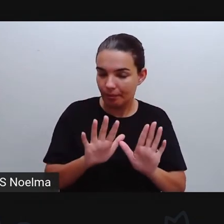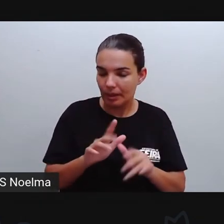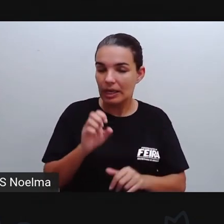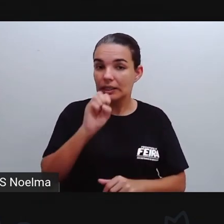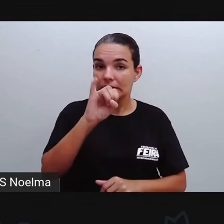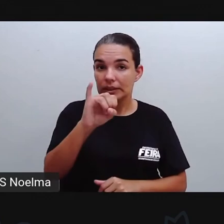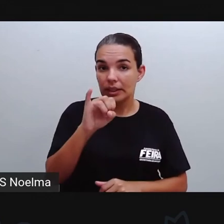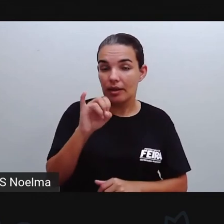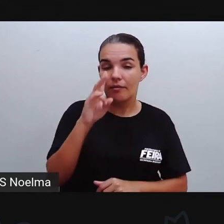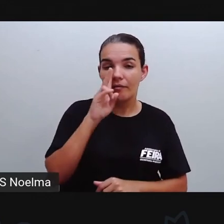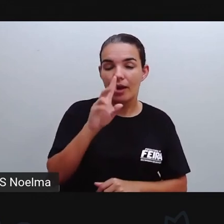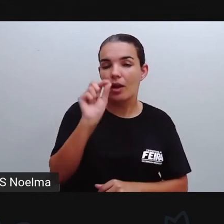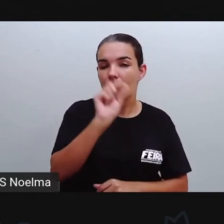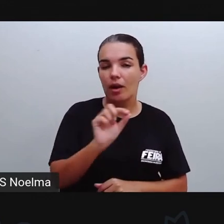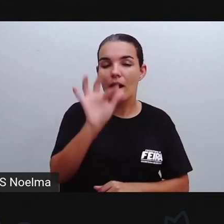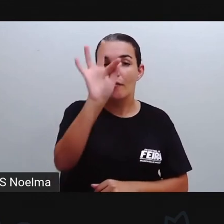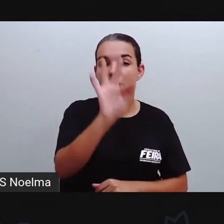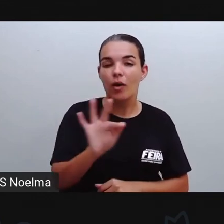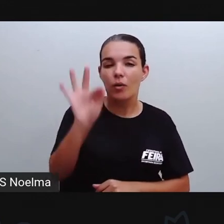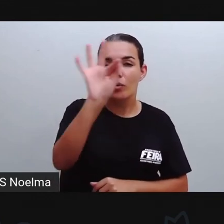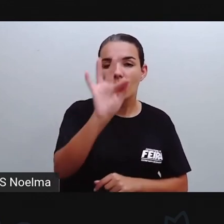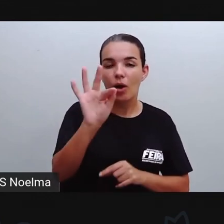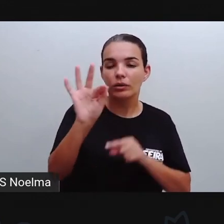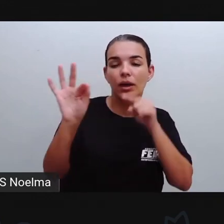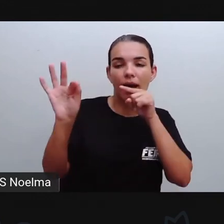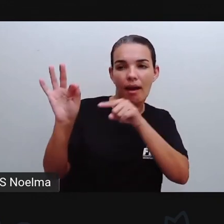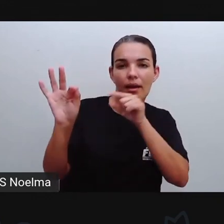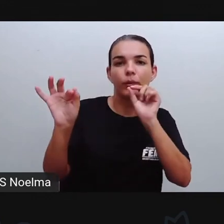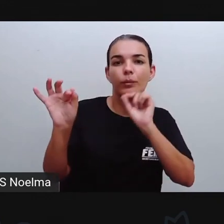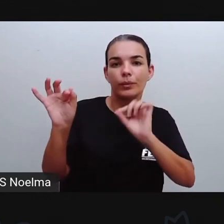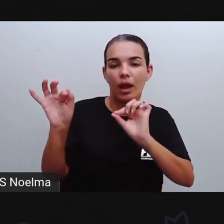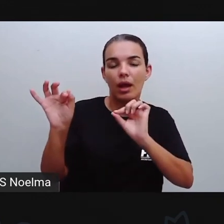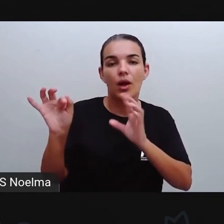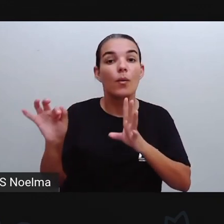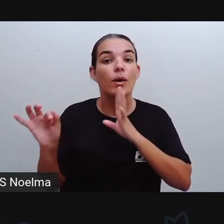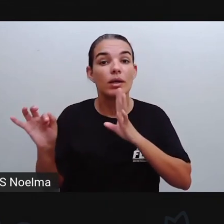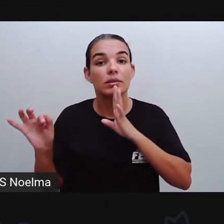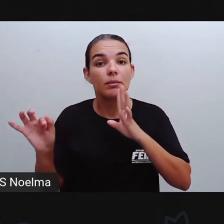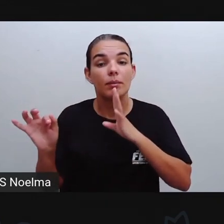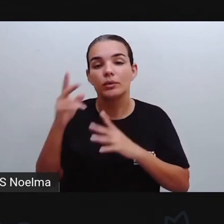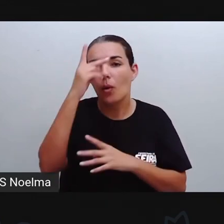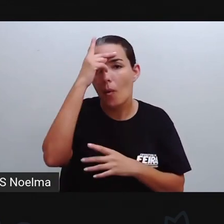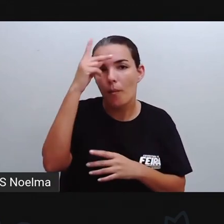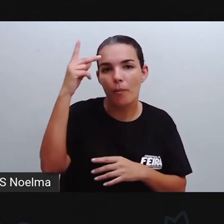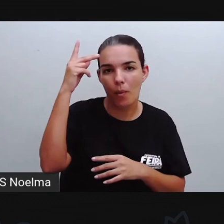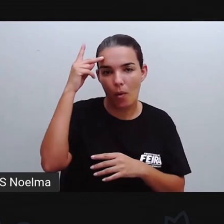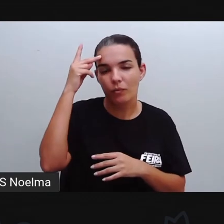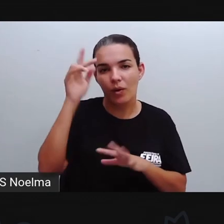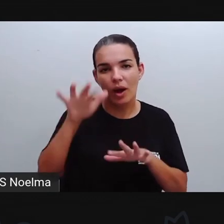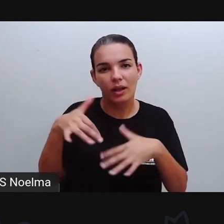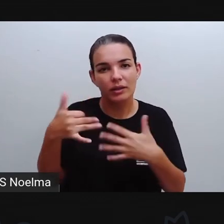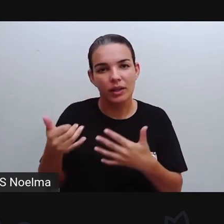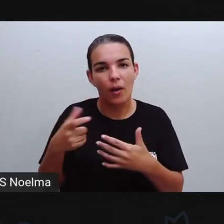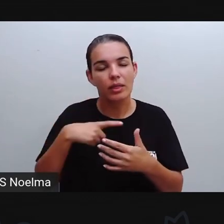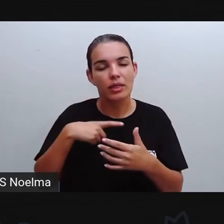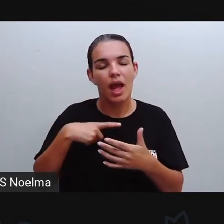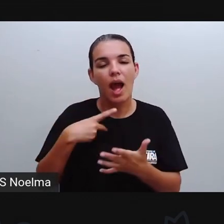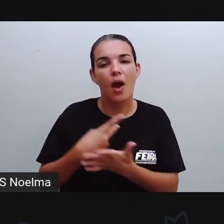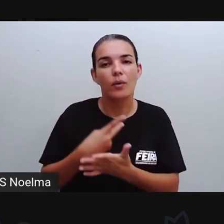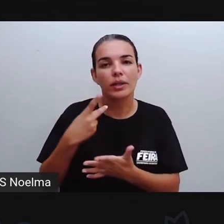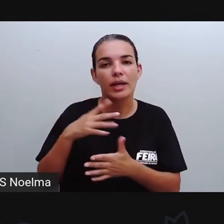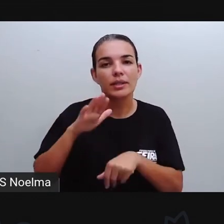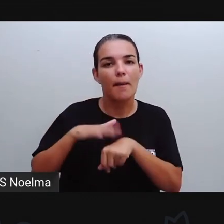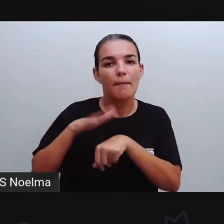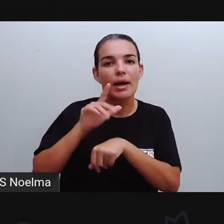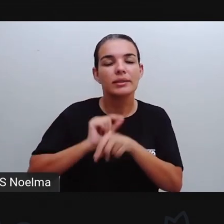Conhecimento de um povo E se trata de lendas folclóricas São essas narrativas orais, né? Essas narrativas orais, elas fazem parte